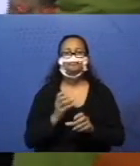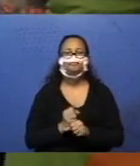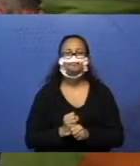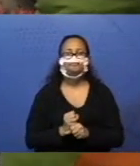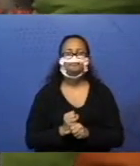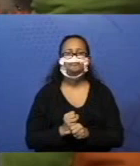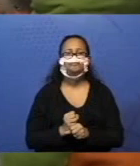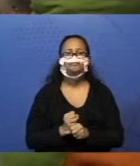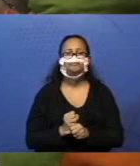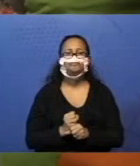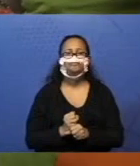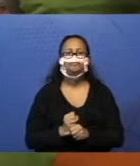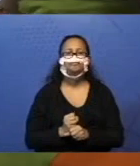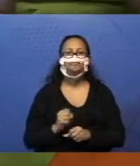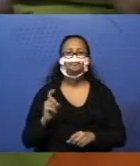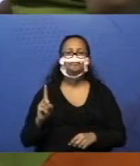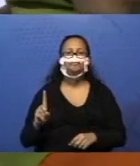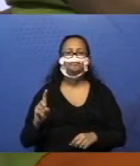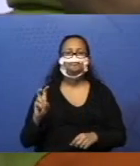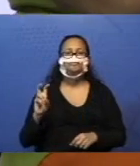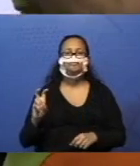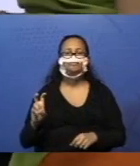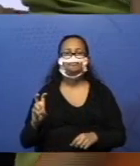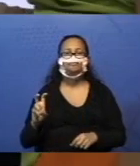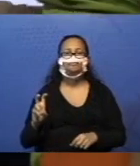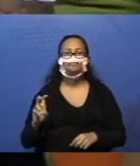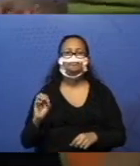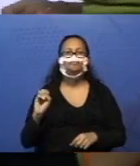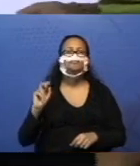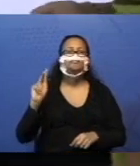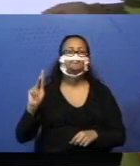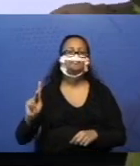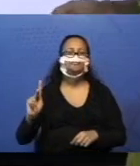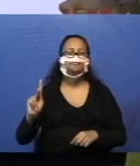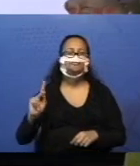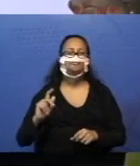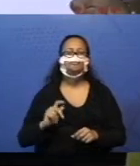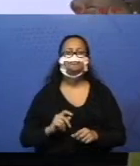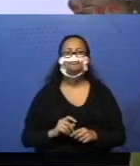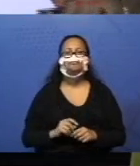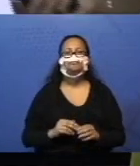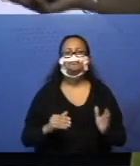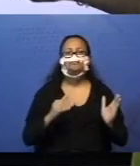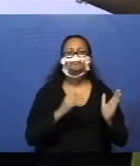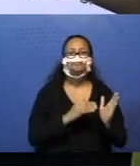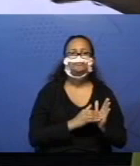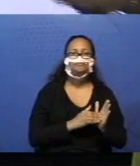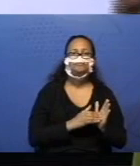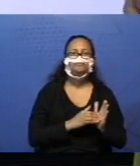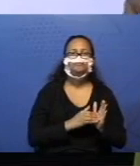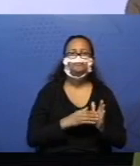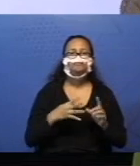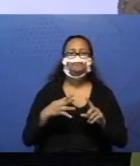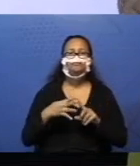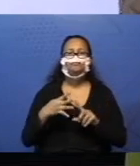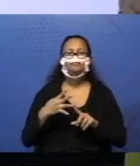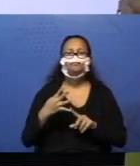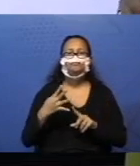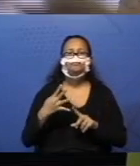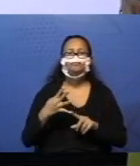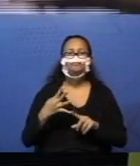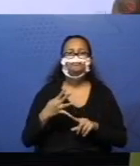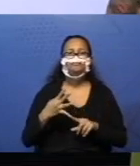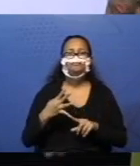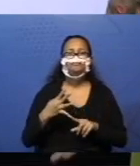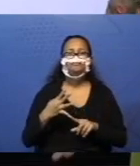Doze, treze, quatorze, quinze. Ok. Última maneira. Dez mais